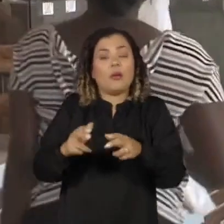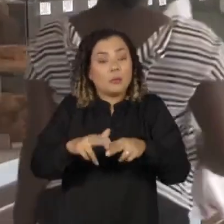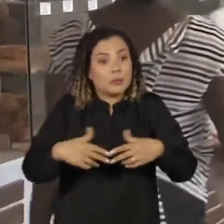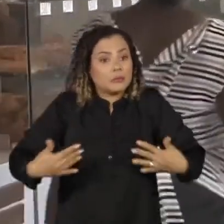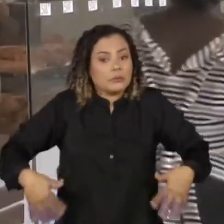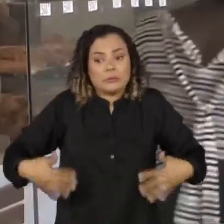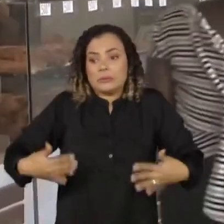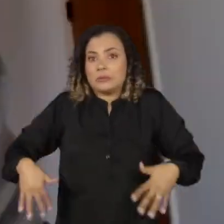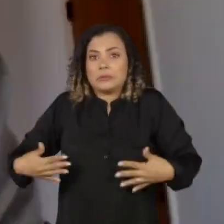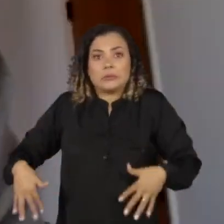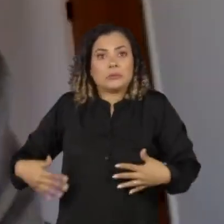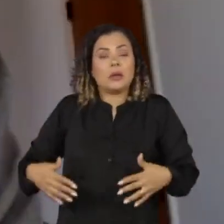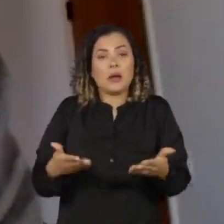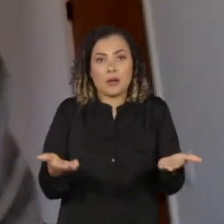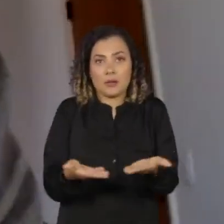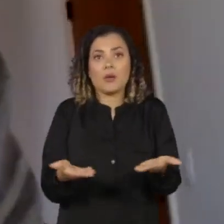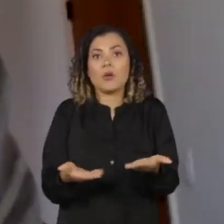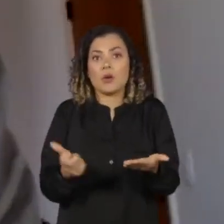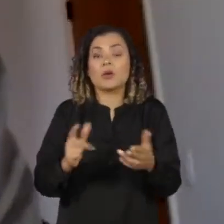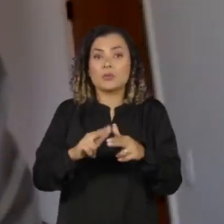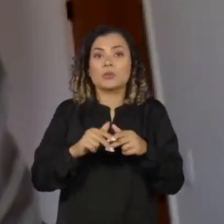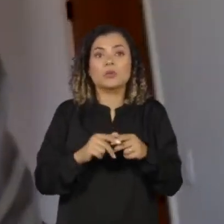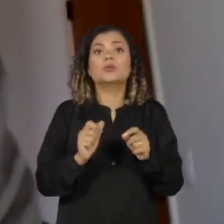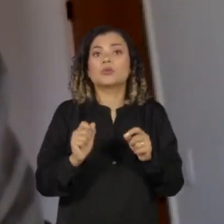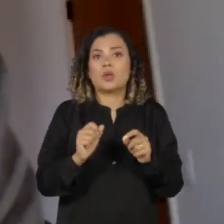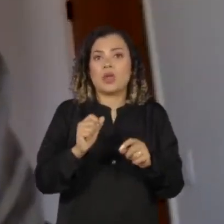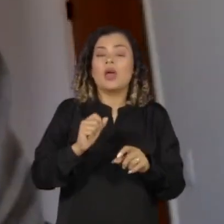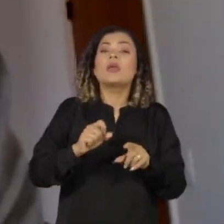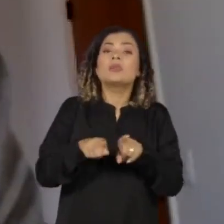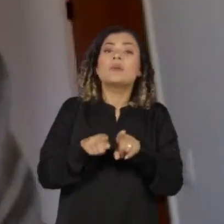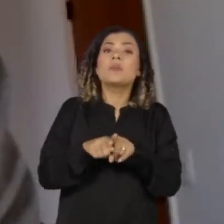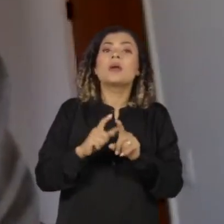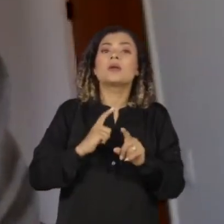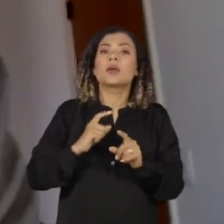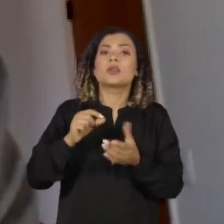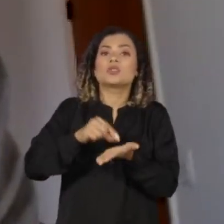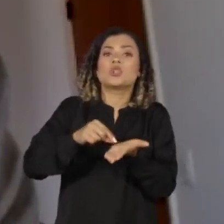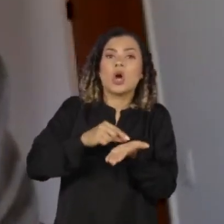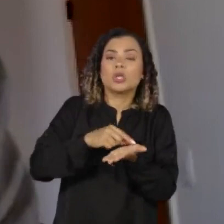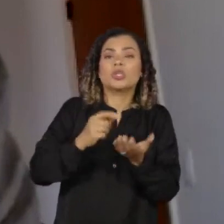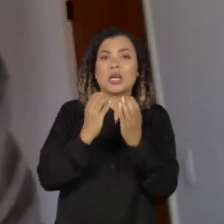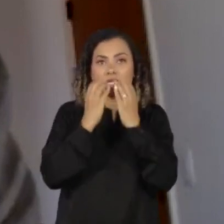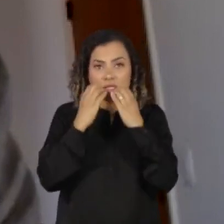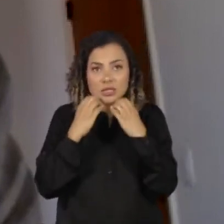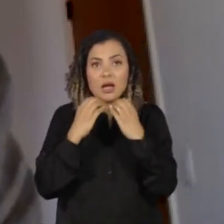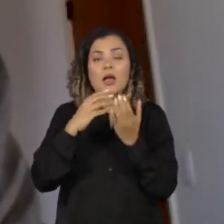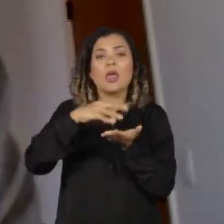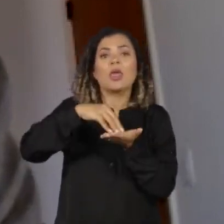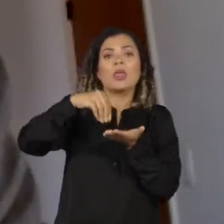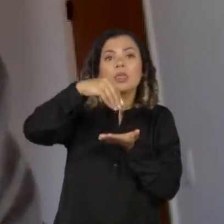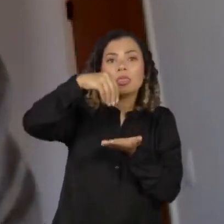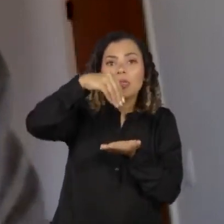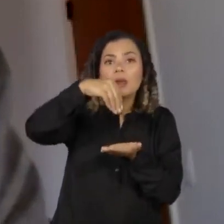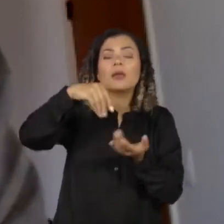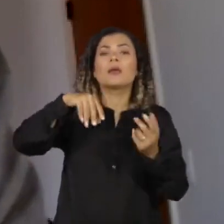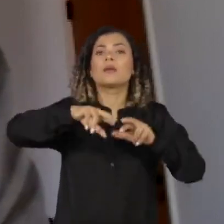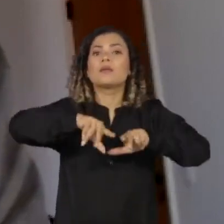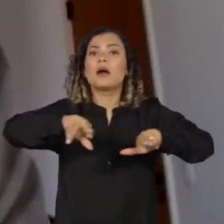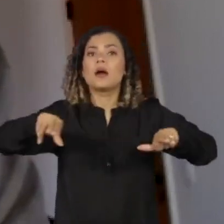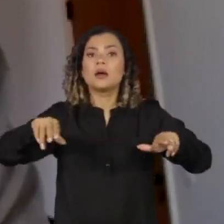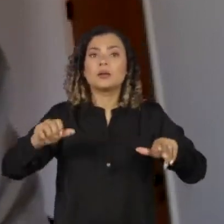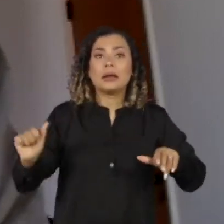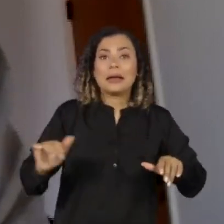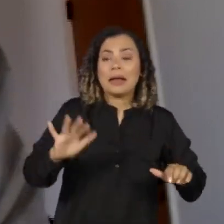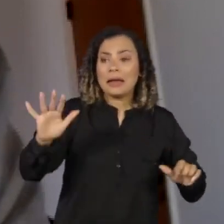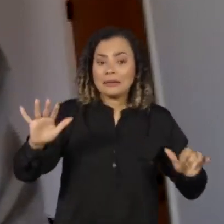não torna mais caro apenas a commodity, a soja, o milho, o trigo. Torna mais caro